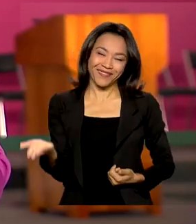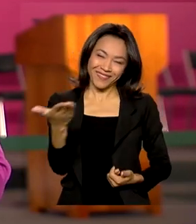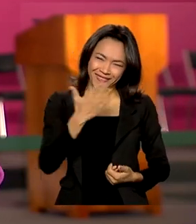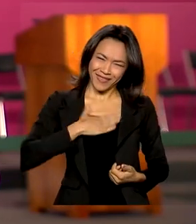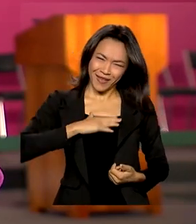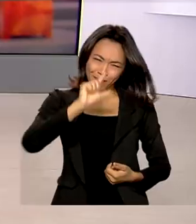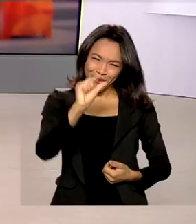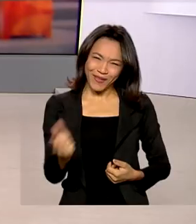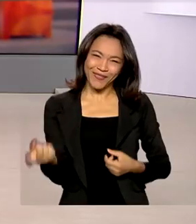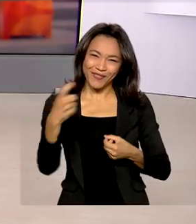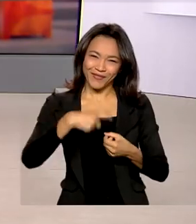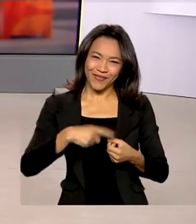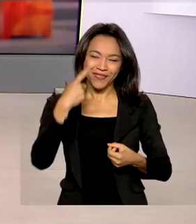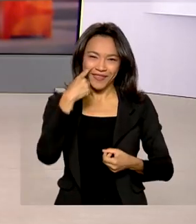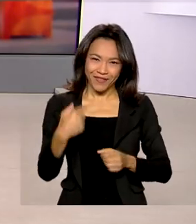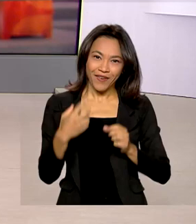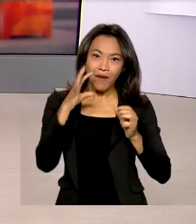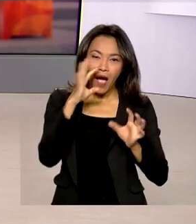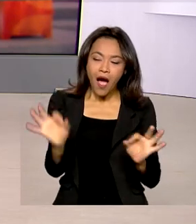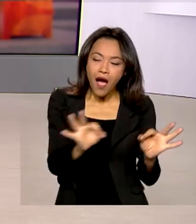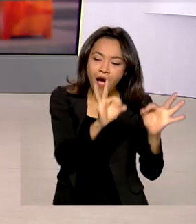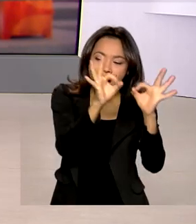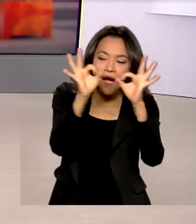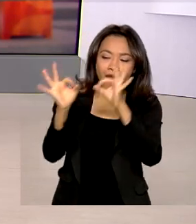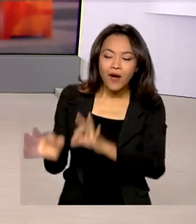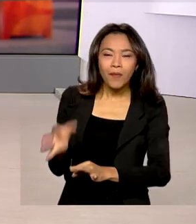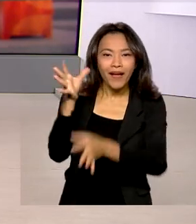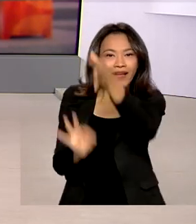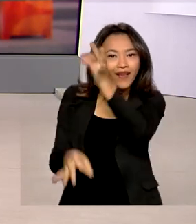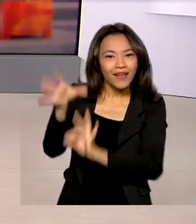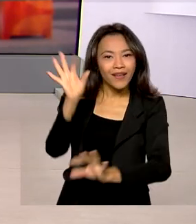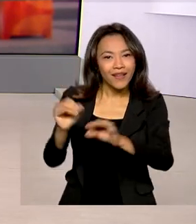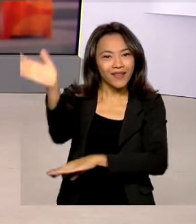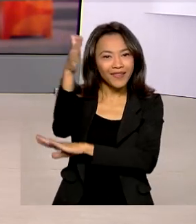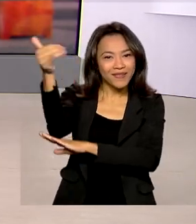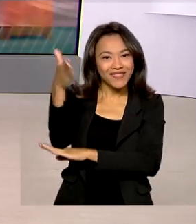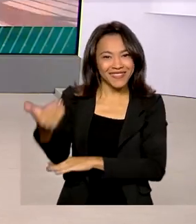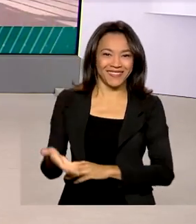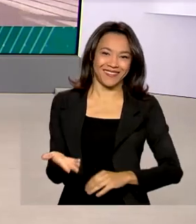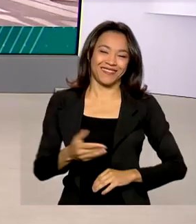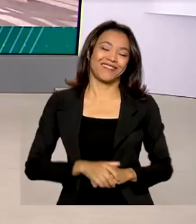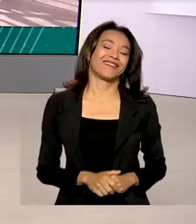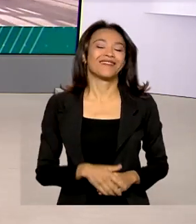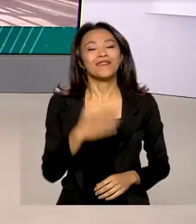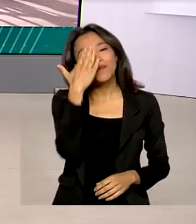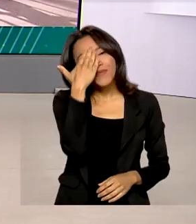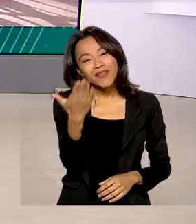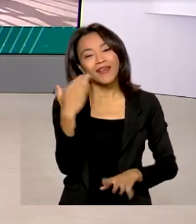daqui a pouquinho vamos acompanhar essa cerimônia de hasteamento da bandeira. Obrigada pelas informações, Márcia.